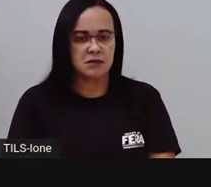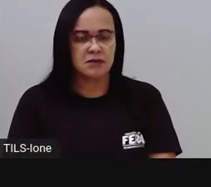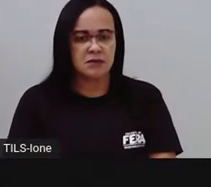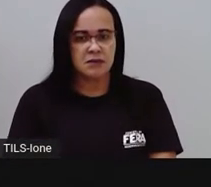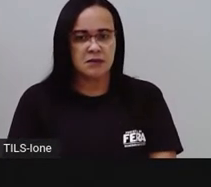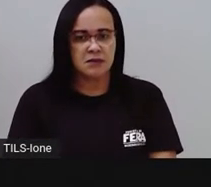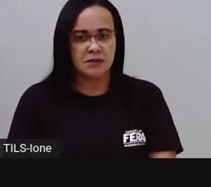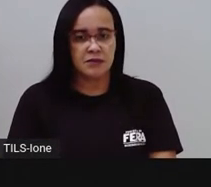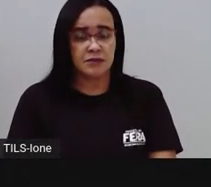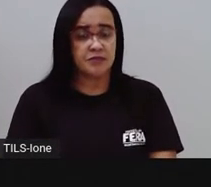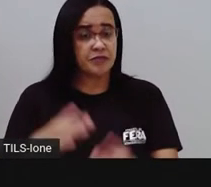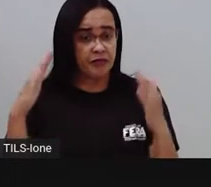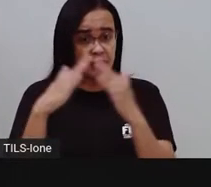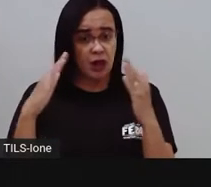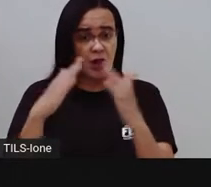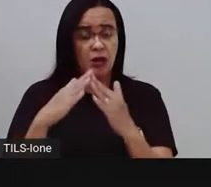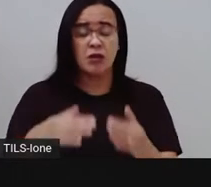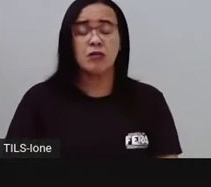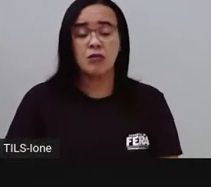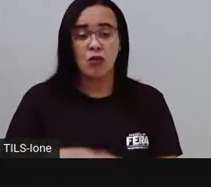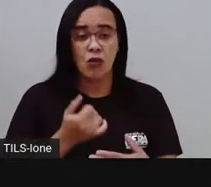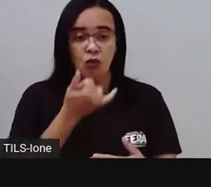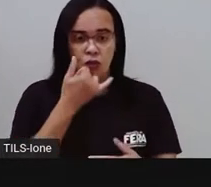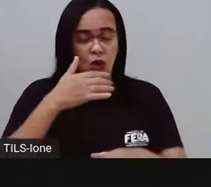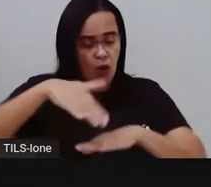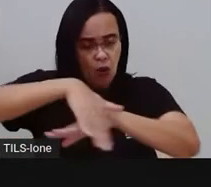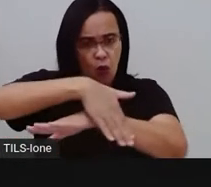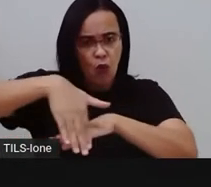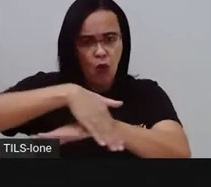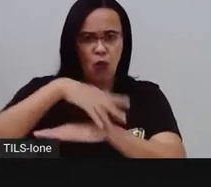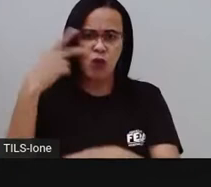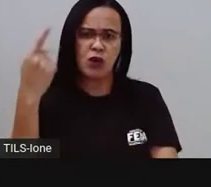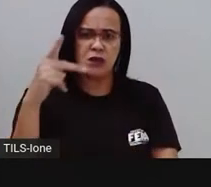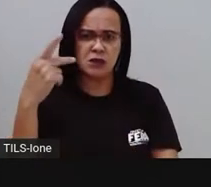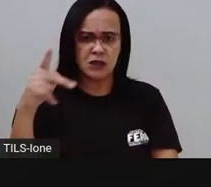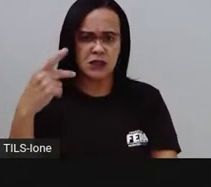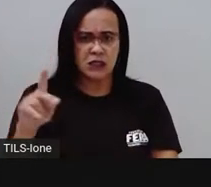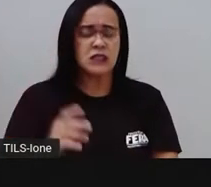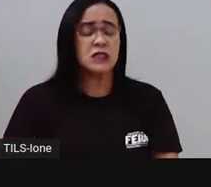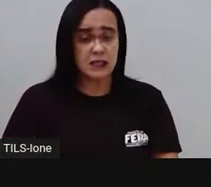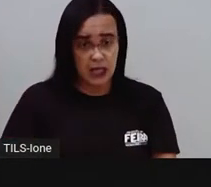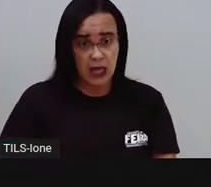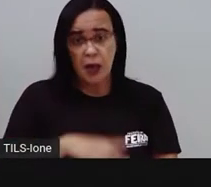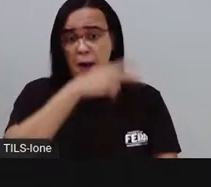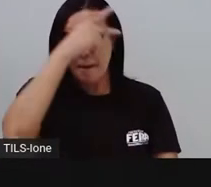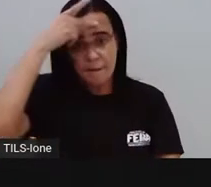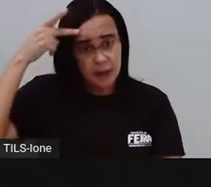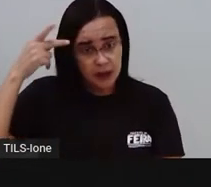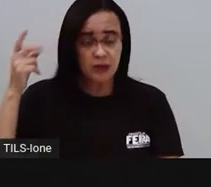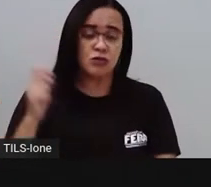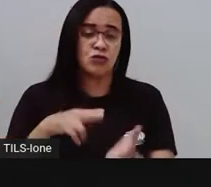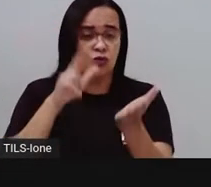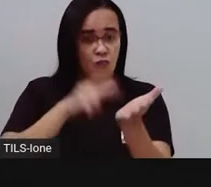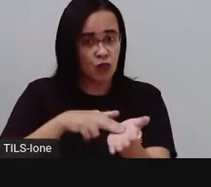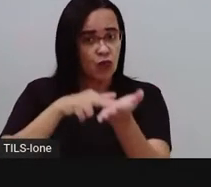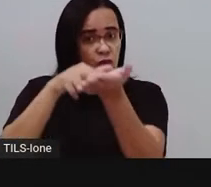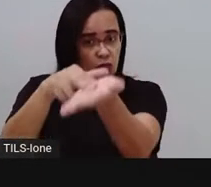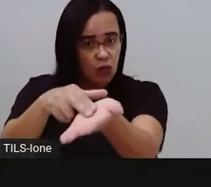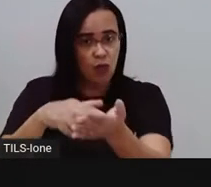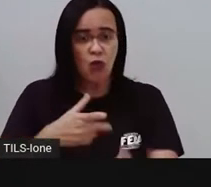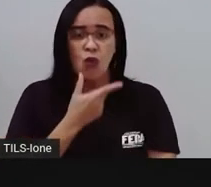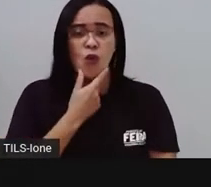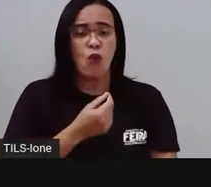Na minha rua passa o lixeiro que leva o lixo, o carteiro que traz as cartas e o fruteiro que vende